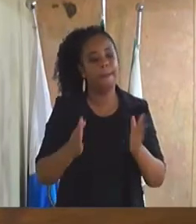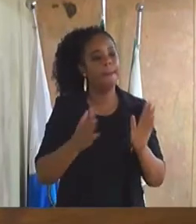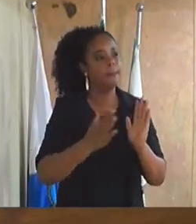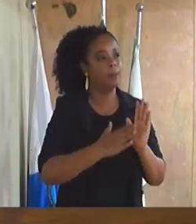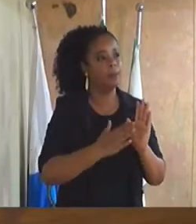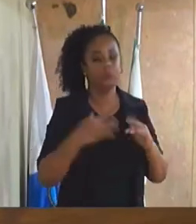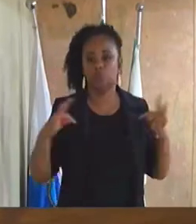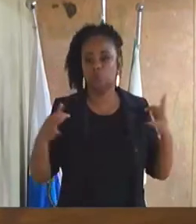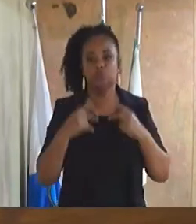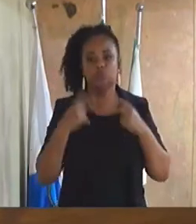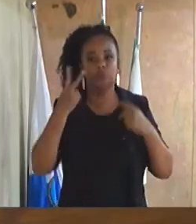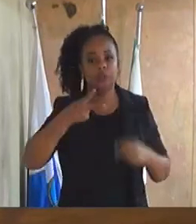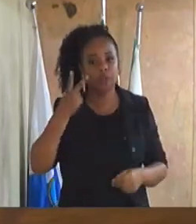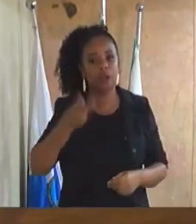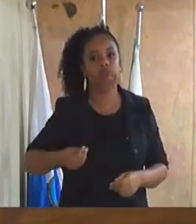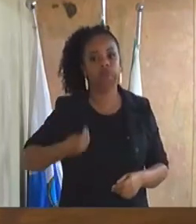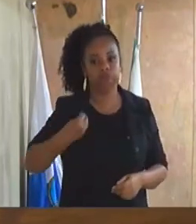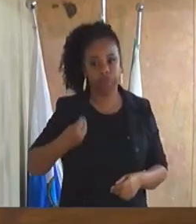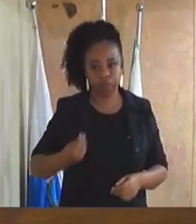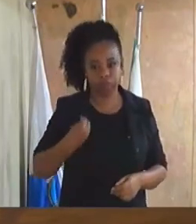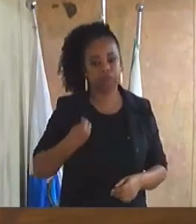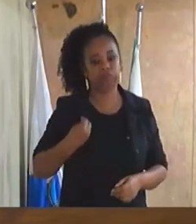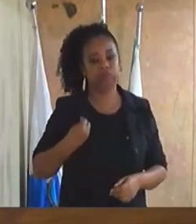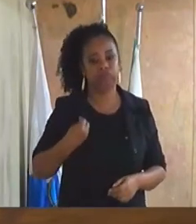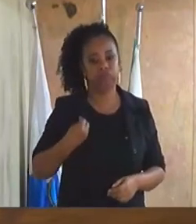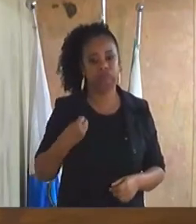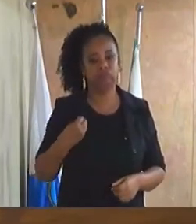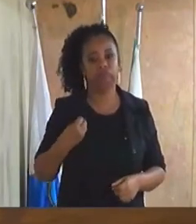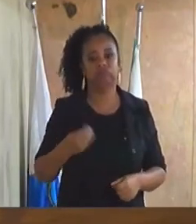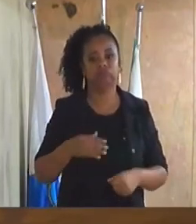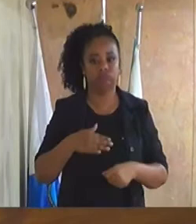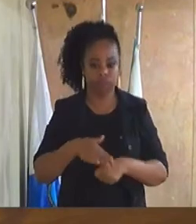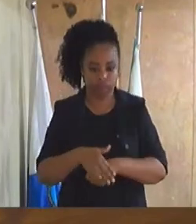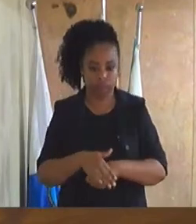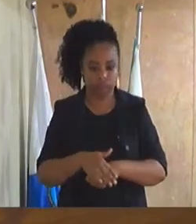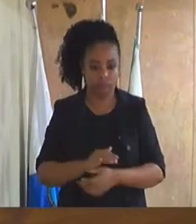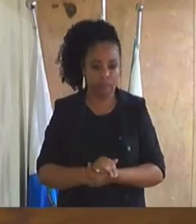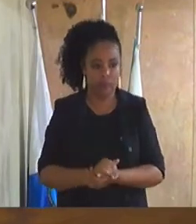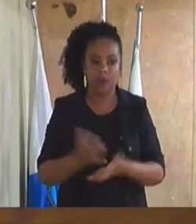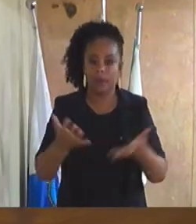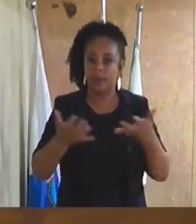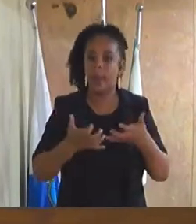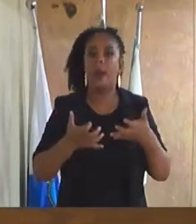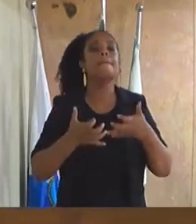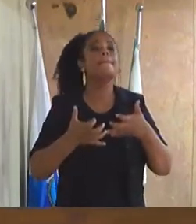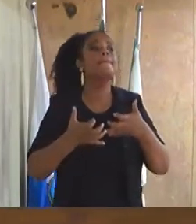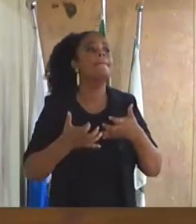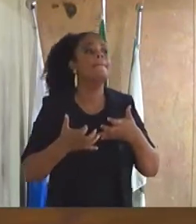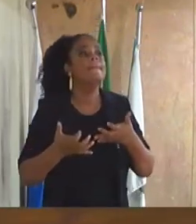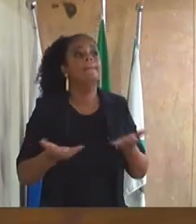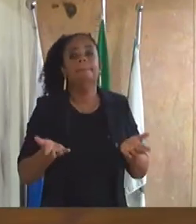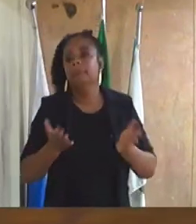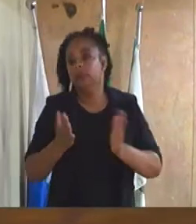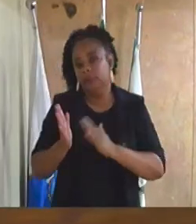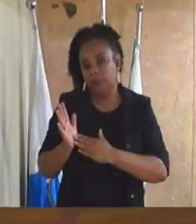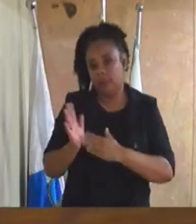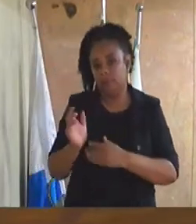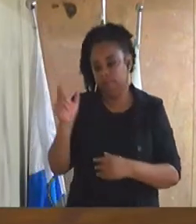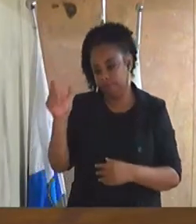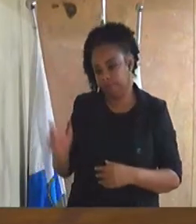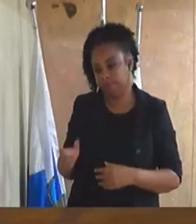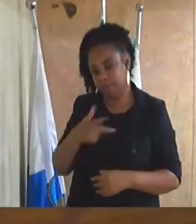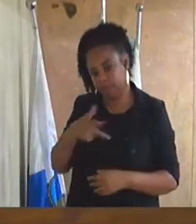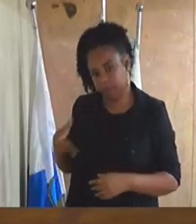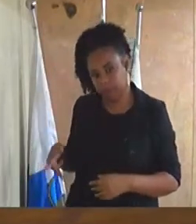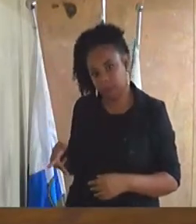por estar presente nessa noite eu gostaria de parabenizar a vossa excelência presidente pois nós